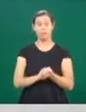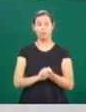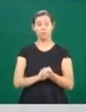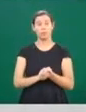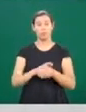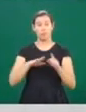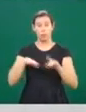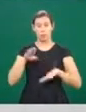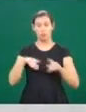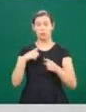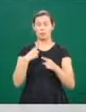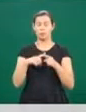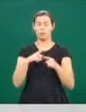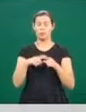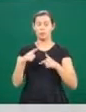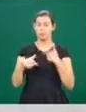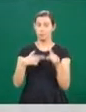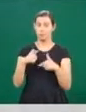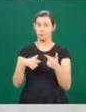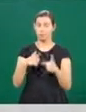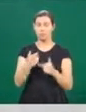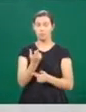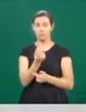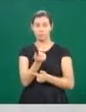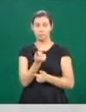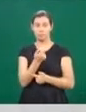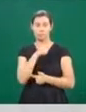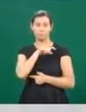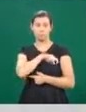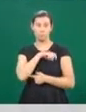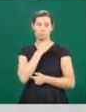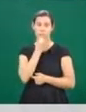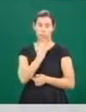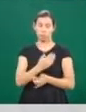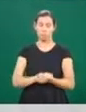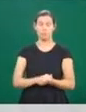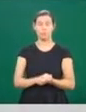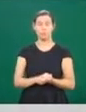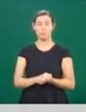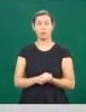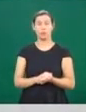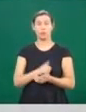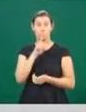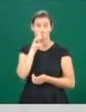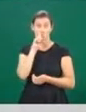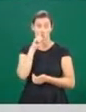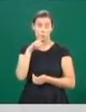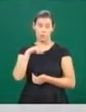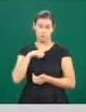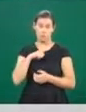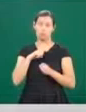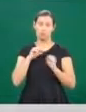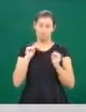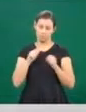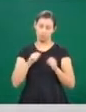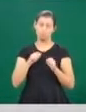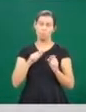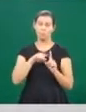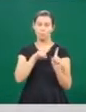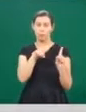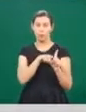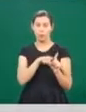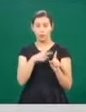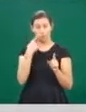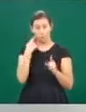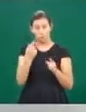do trabalho e estabilidade financeira. Existem os riscos, mas nada que impeça a mulher de gerar um filho já com um pouco mais de idade. É o que você vai